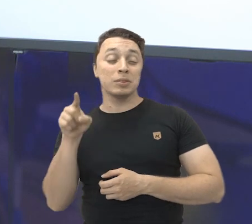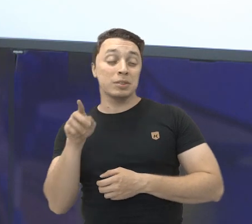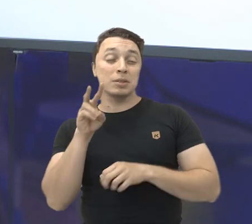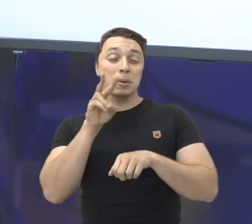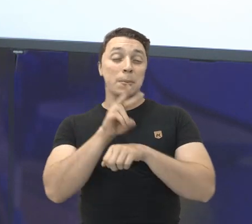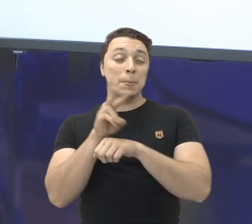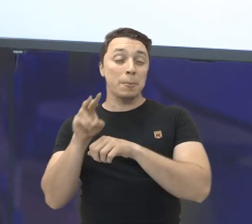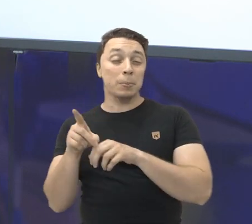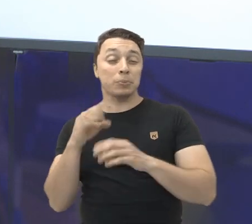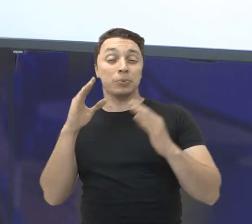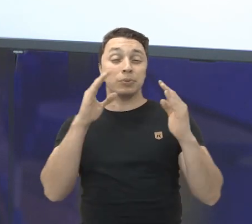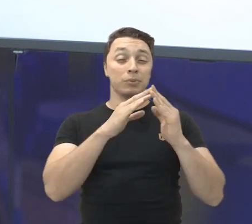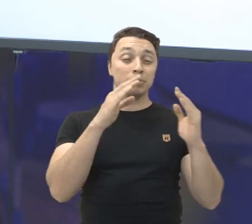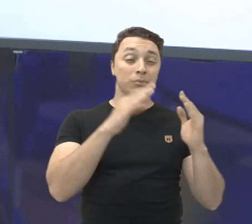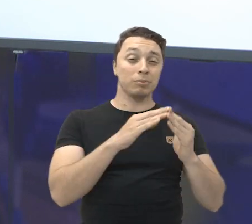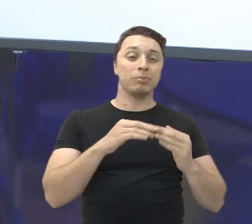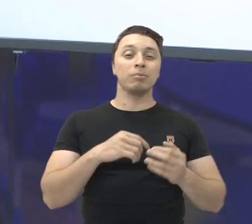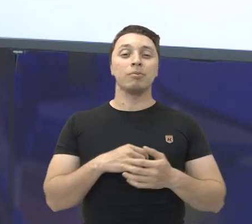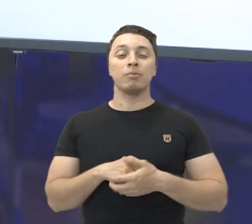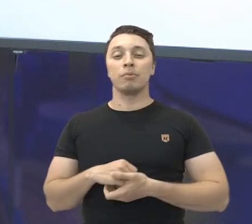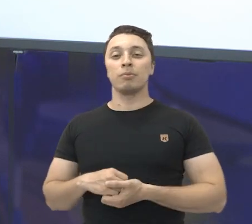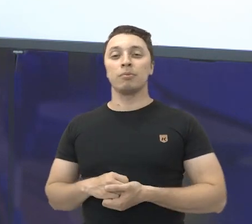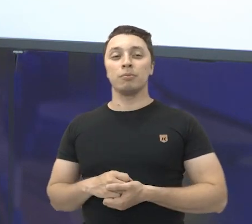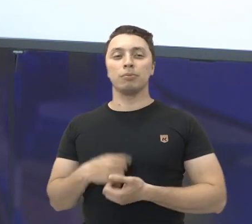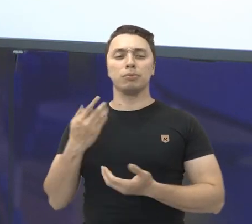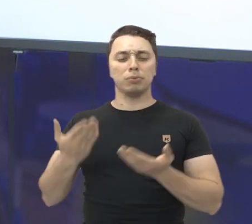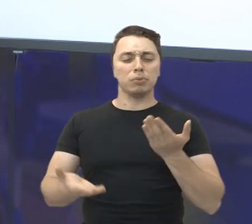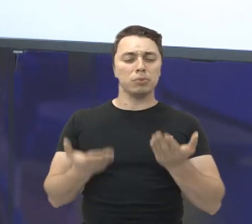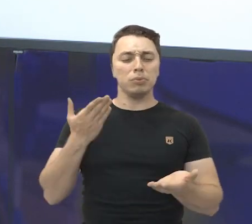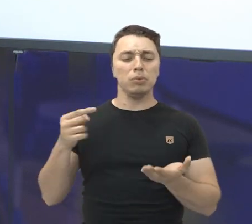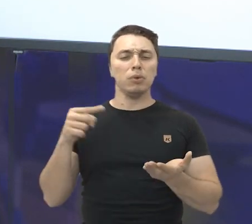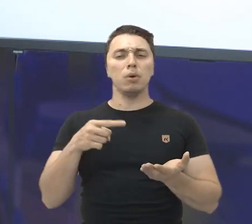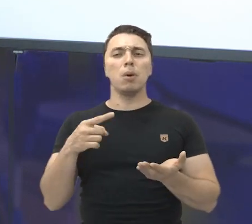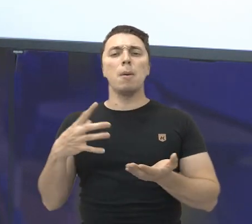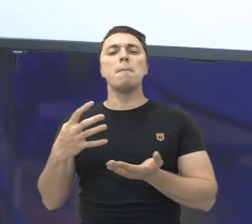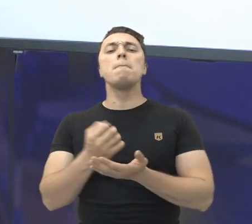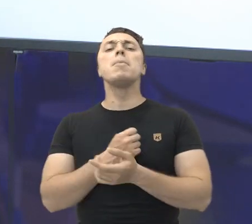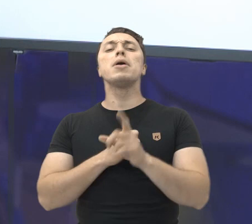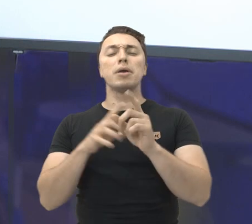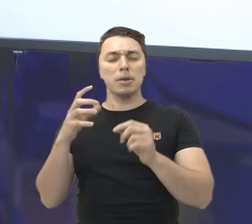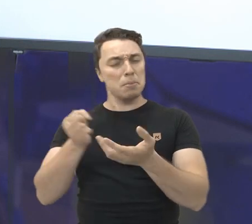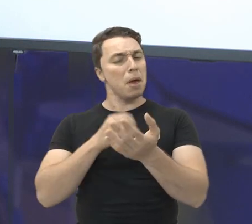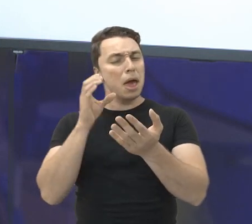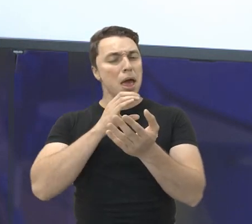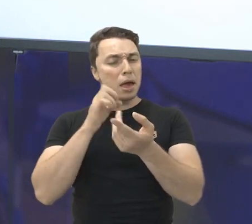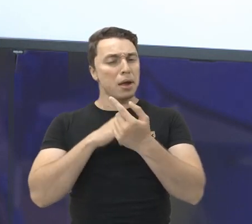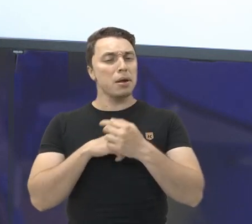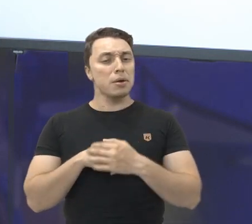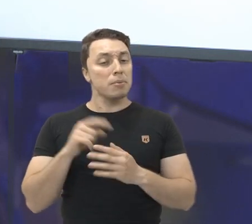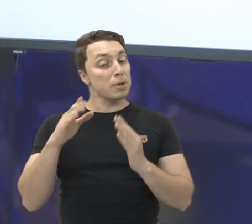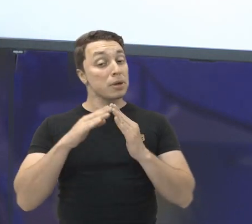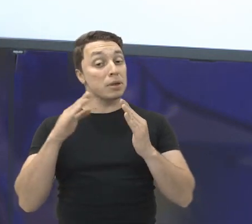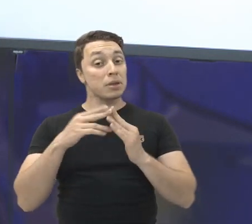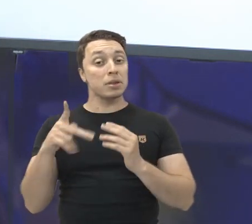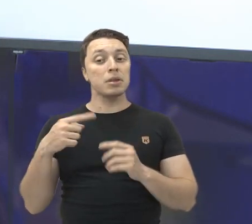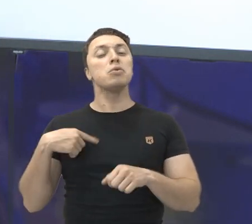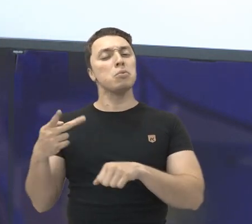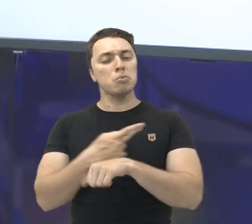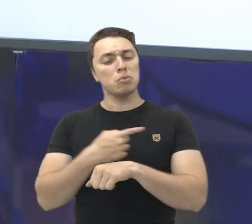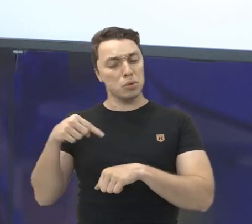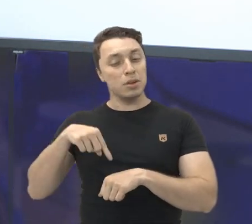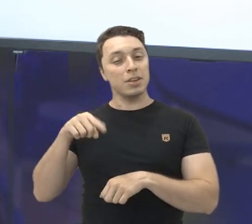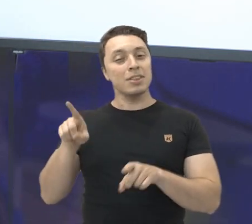casa o peso do produto. Pega a embalagem aí, rapidinho. Tia Sara vai procurar aqui uma também.